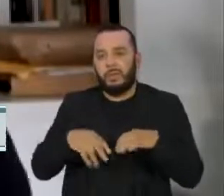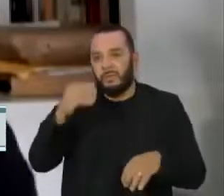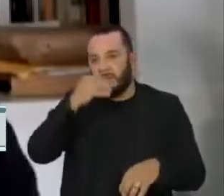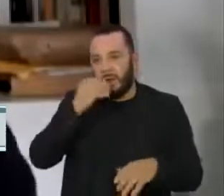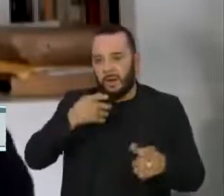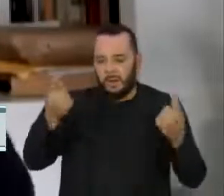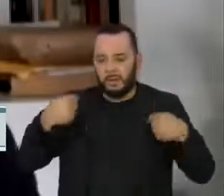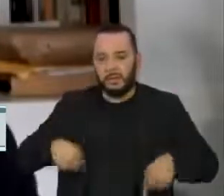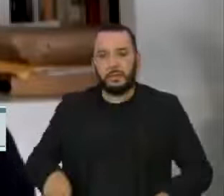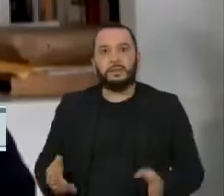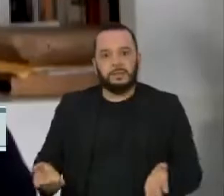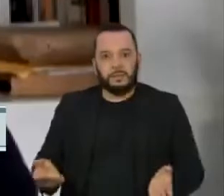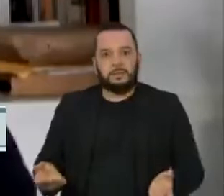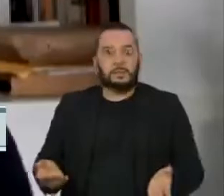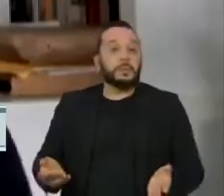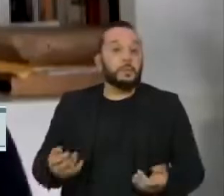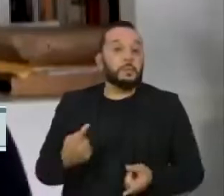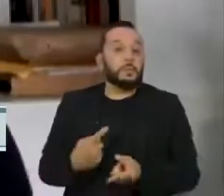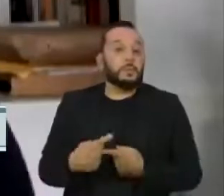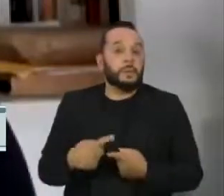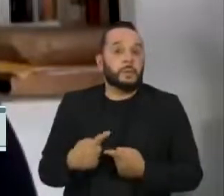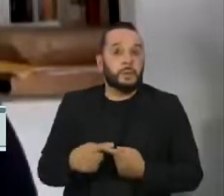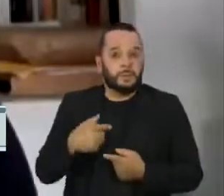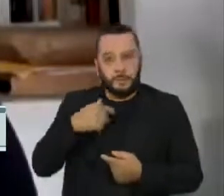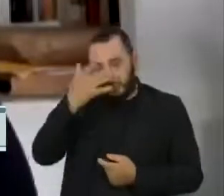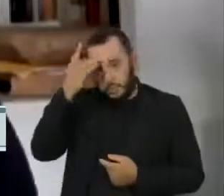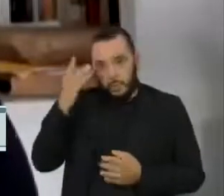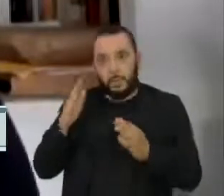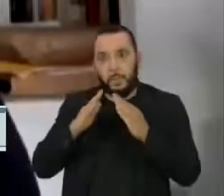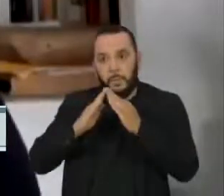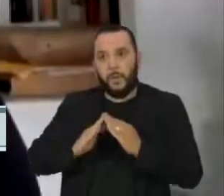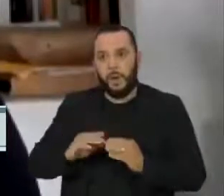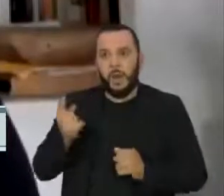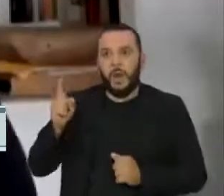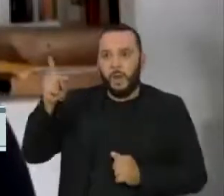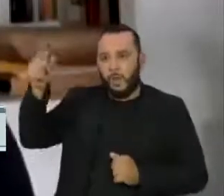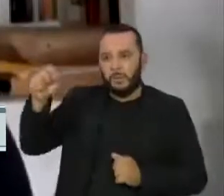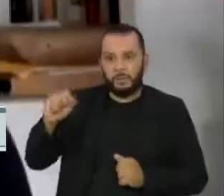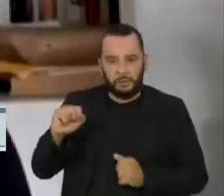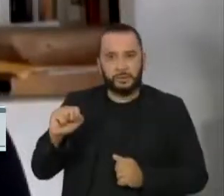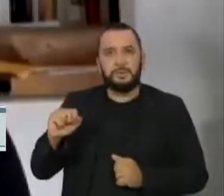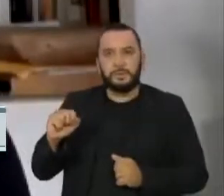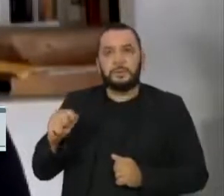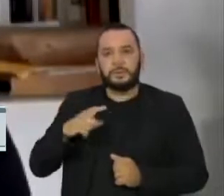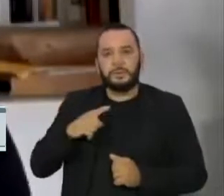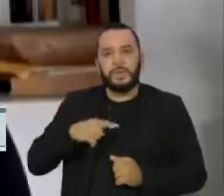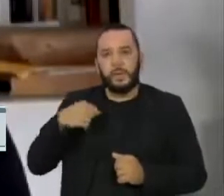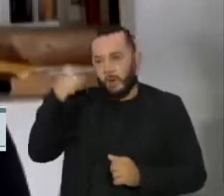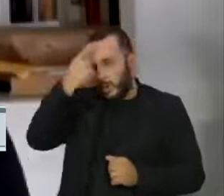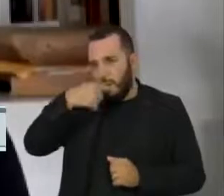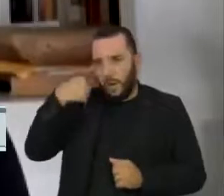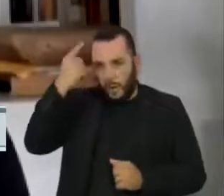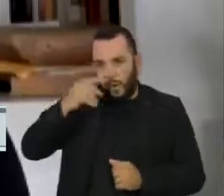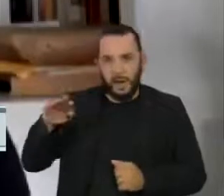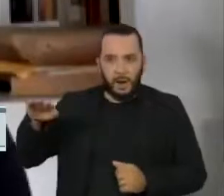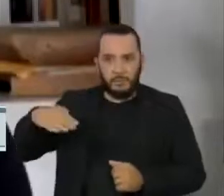quando a cidade vai se espalhando, elas vão morar mais longe e, consequentemente, vão ficar mais horas em